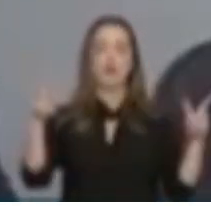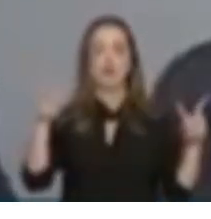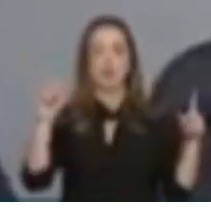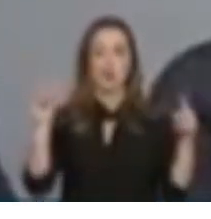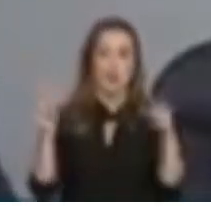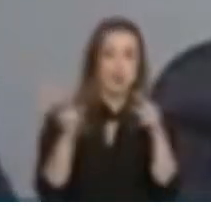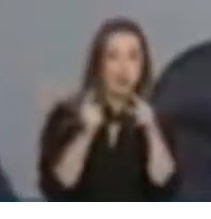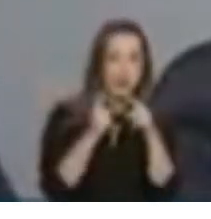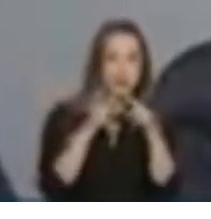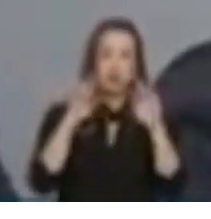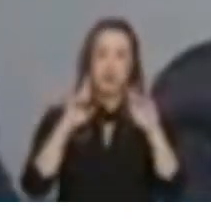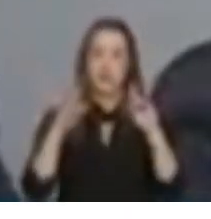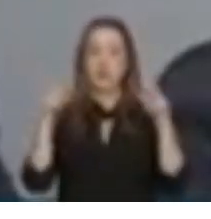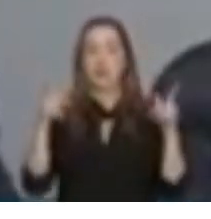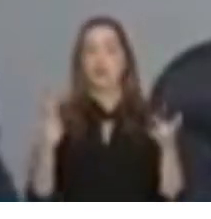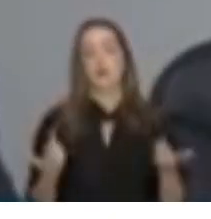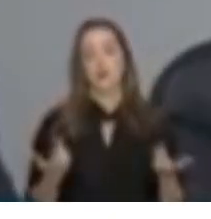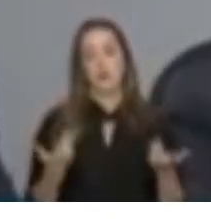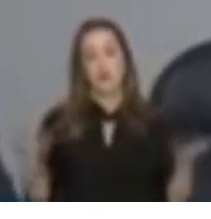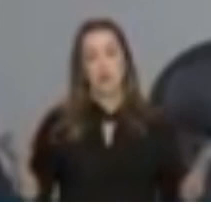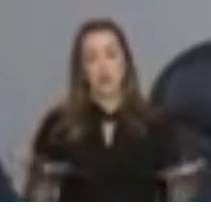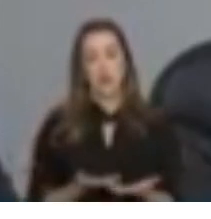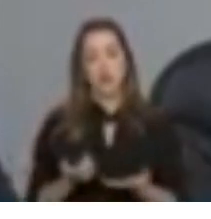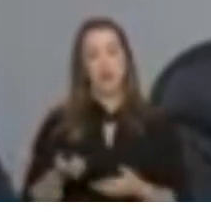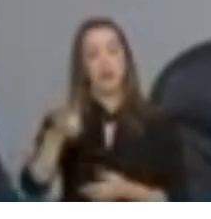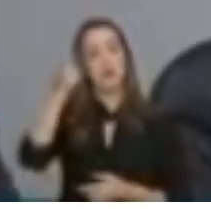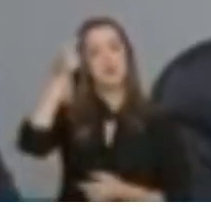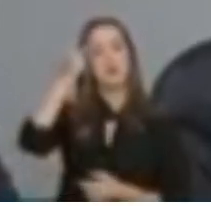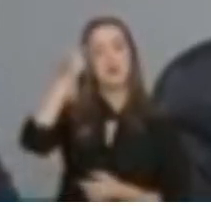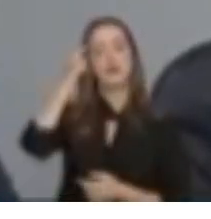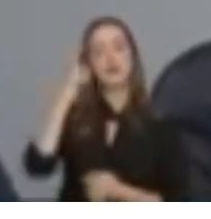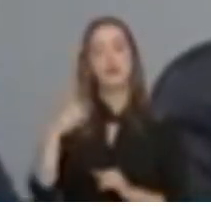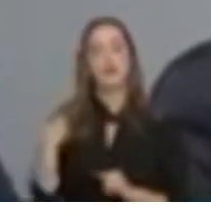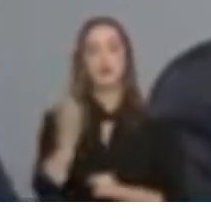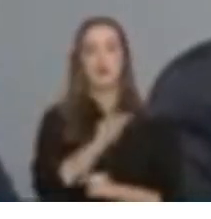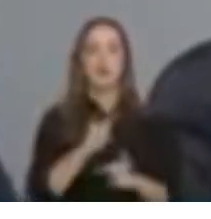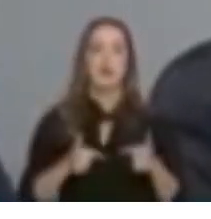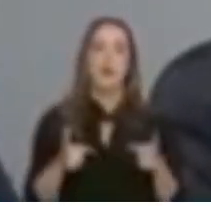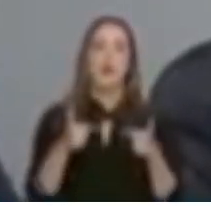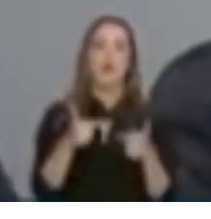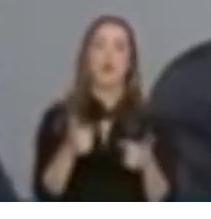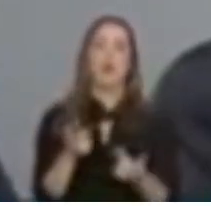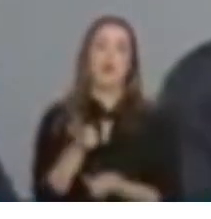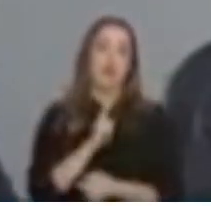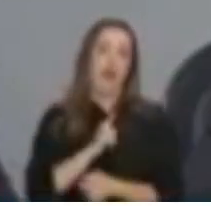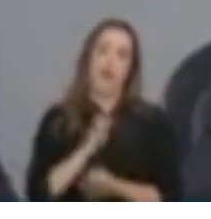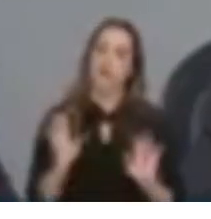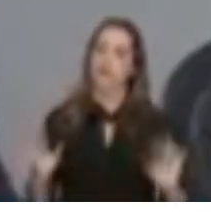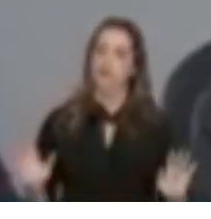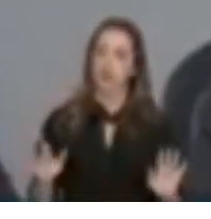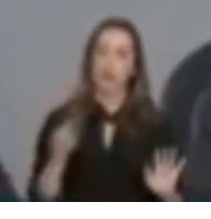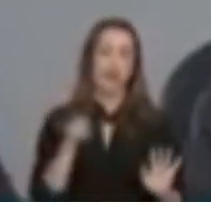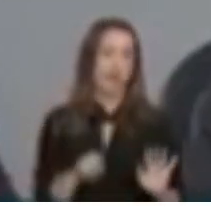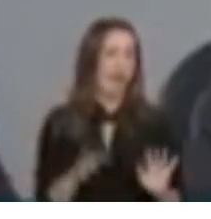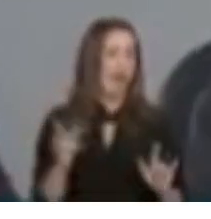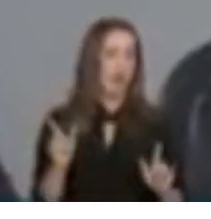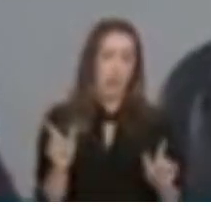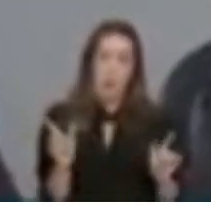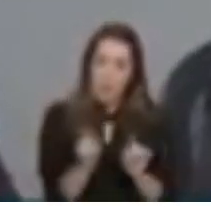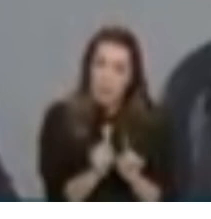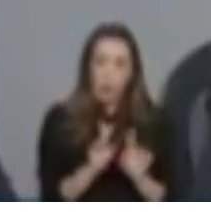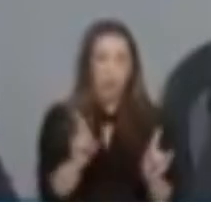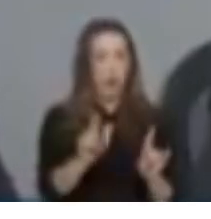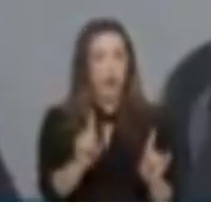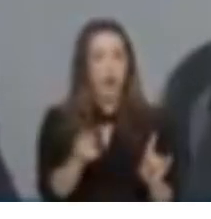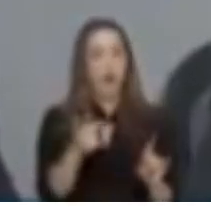de produção será diferente. Aproveita esse momento para refletir. Nós vamos lutar com as armas que a gente tem e elas não são pequenas.